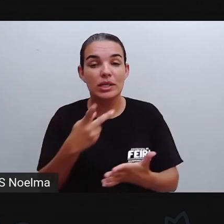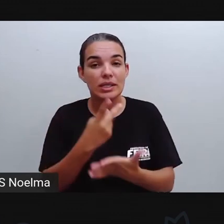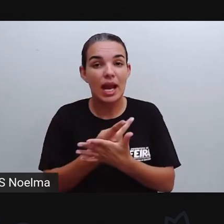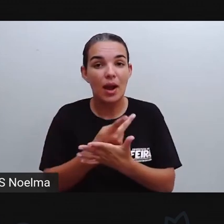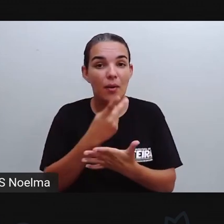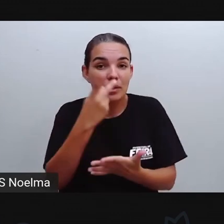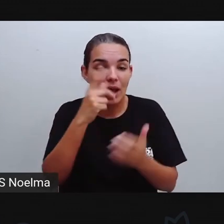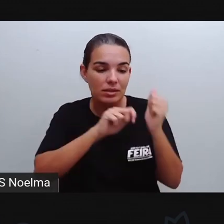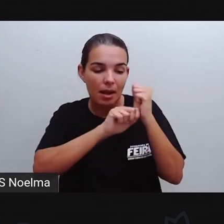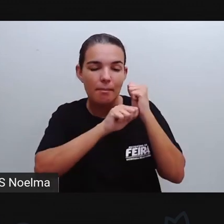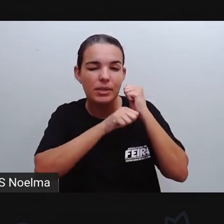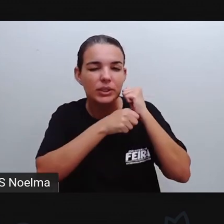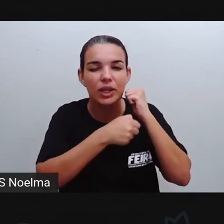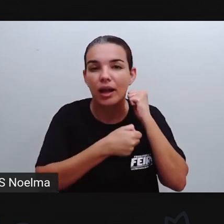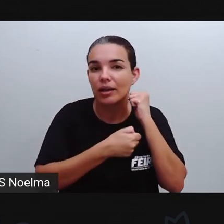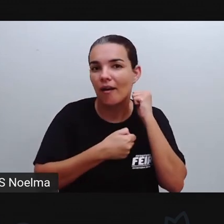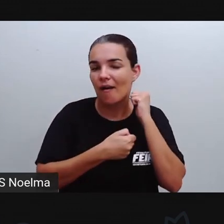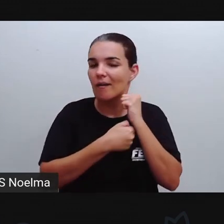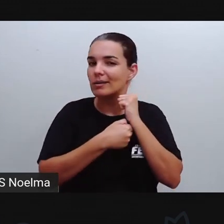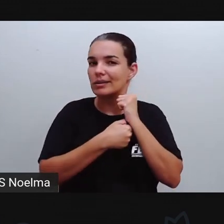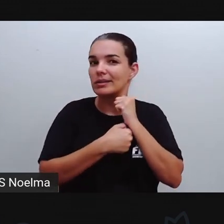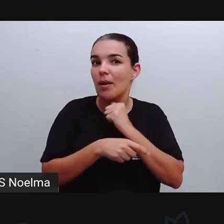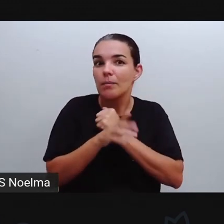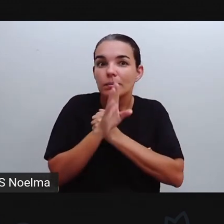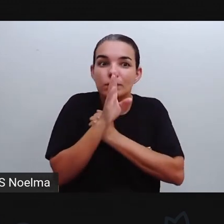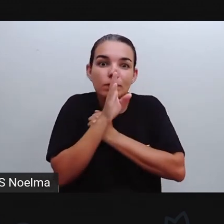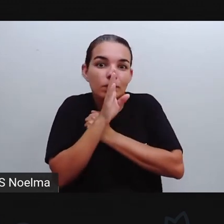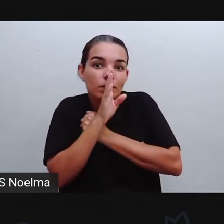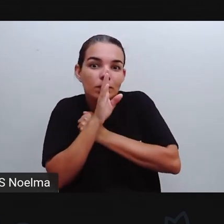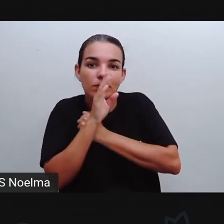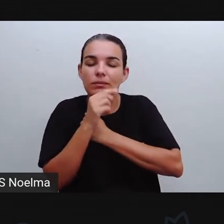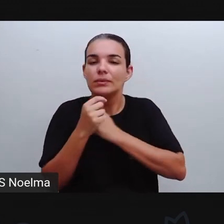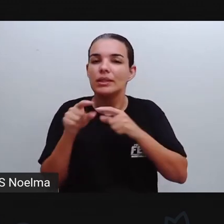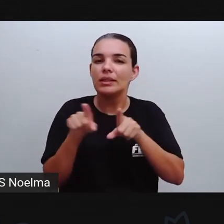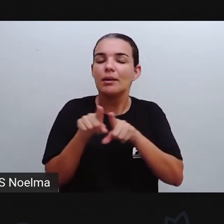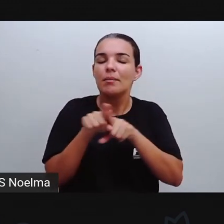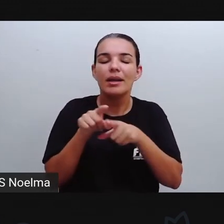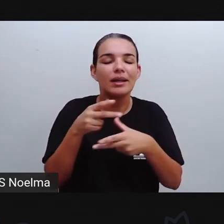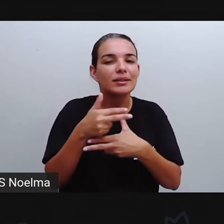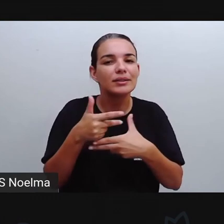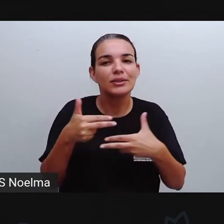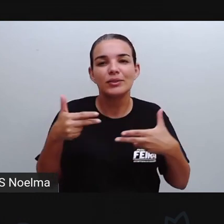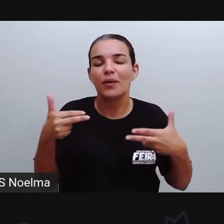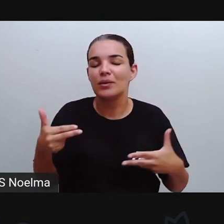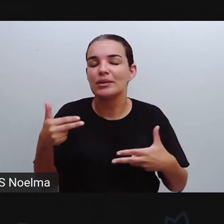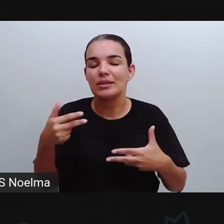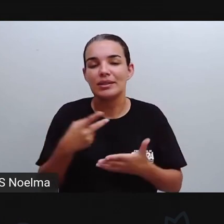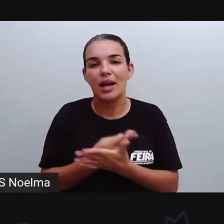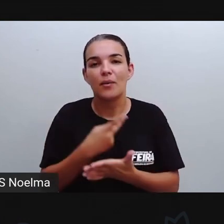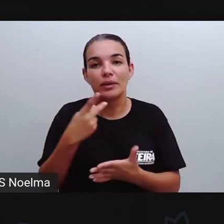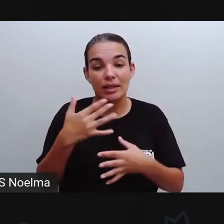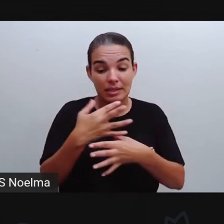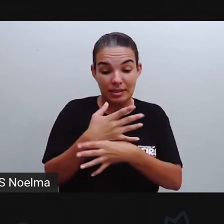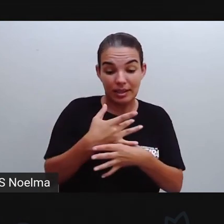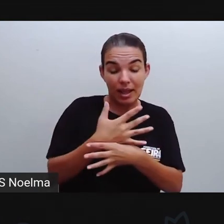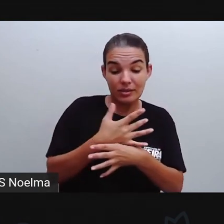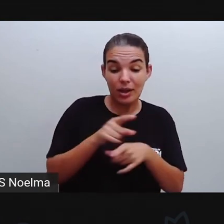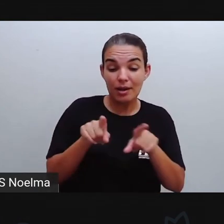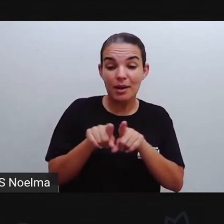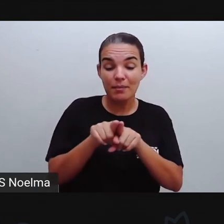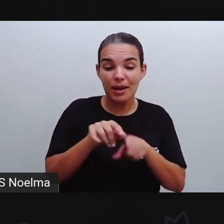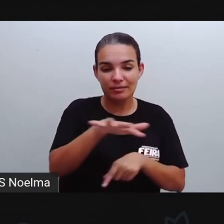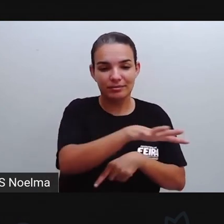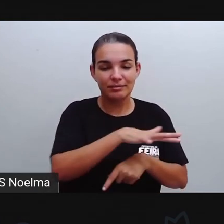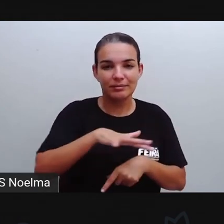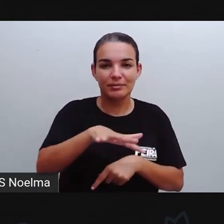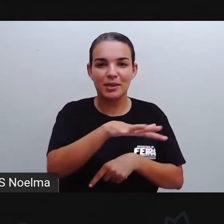rural E as lendas urbanas, né? Contam aí histórias que acontecem nas cidades E o objetivo principal